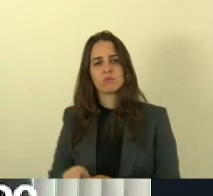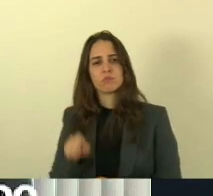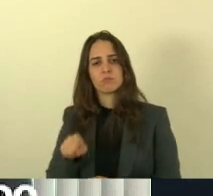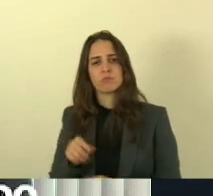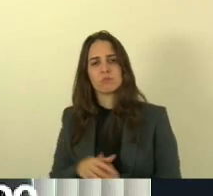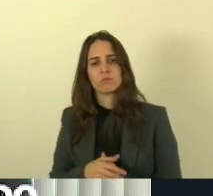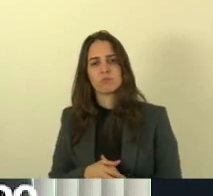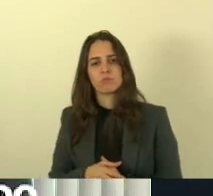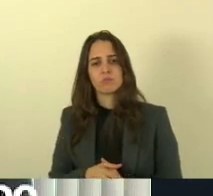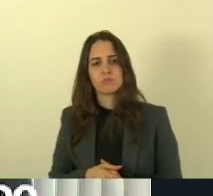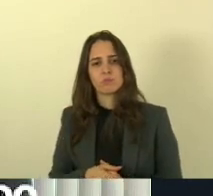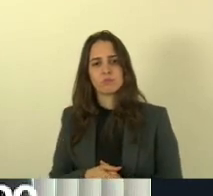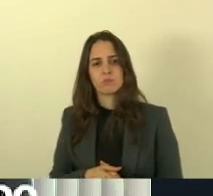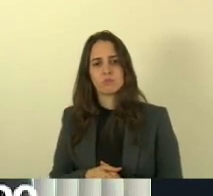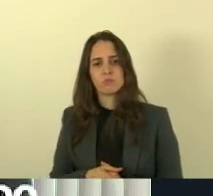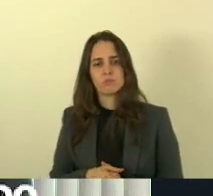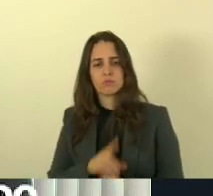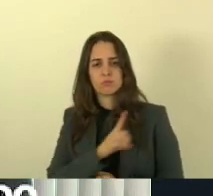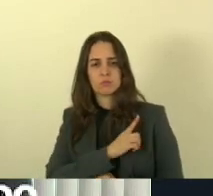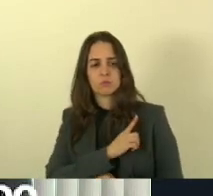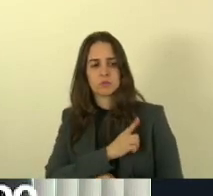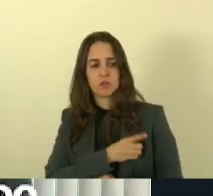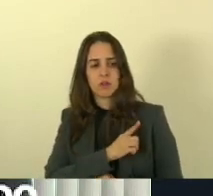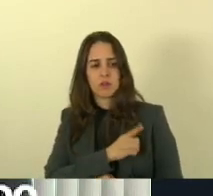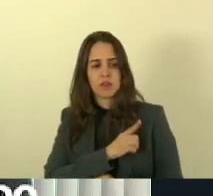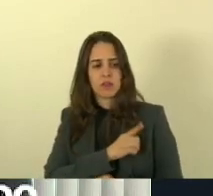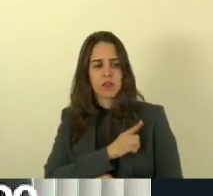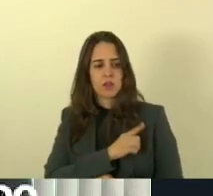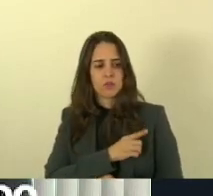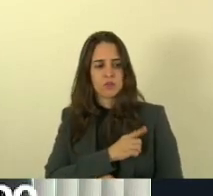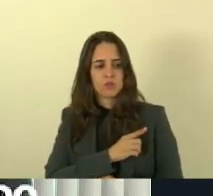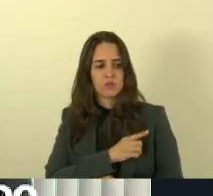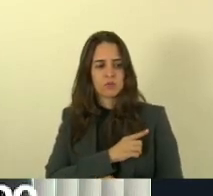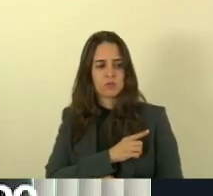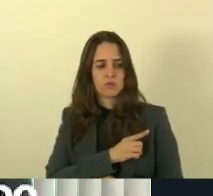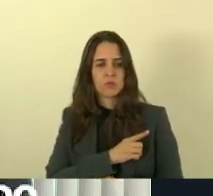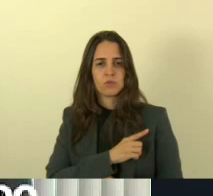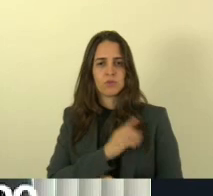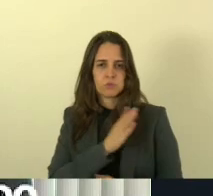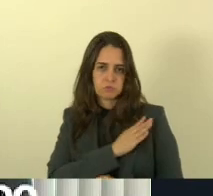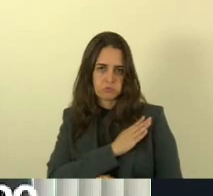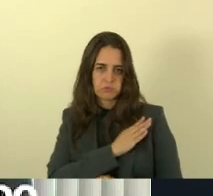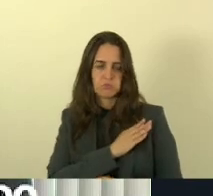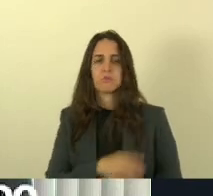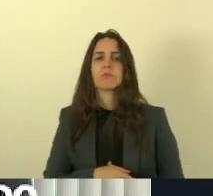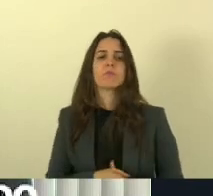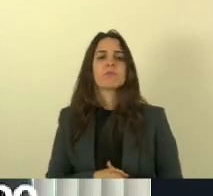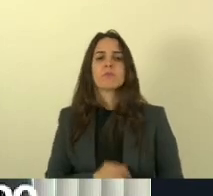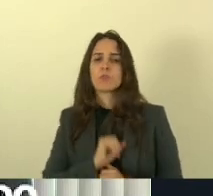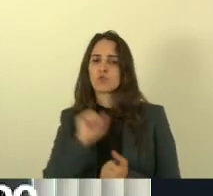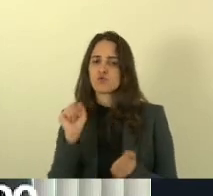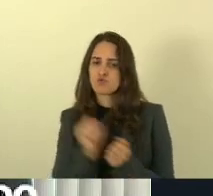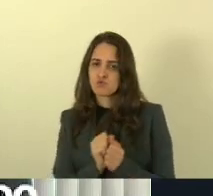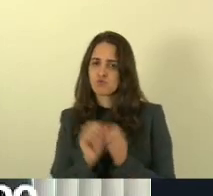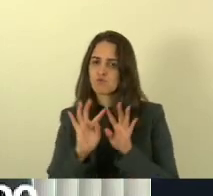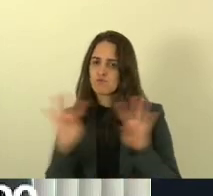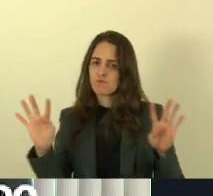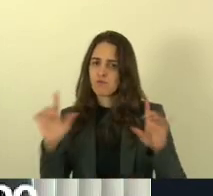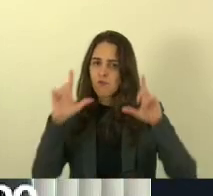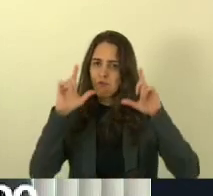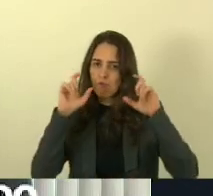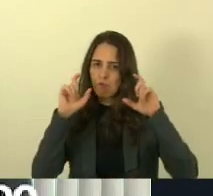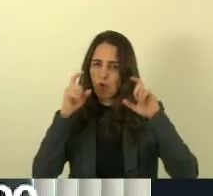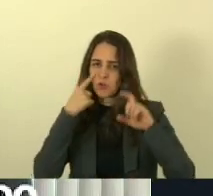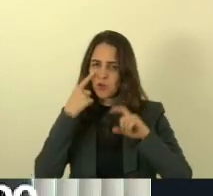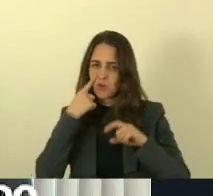juntamente com o nosso amigo delegado Danilo Baez esteve conosco a foto aí